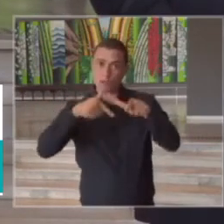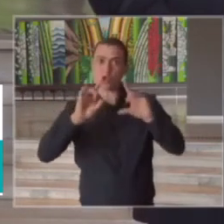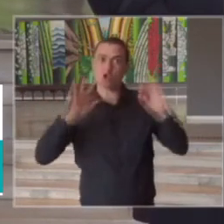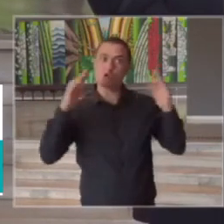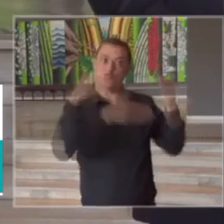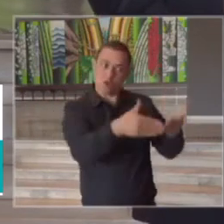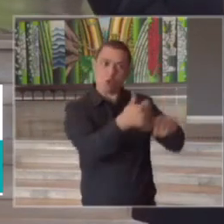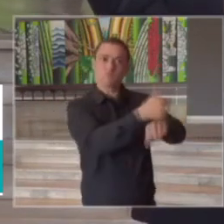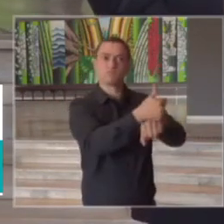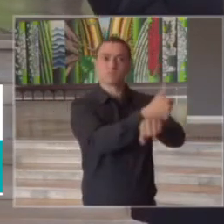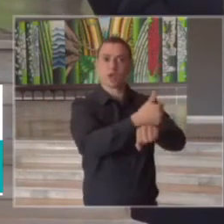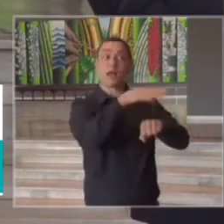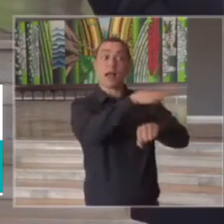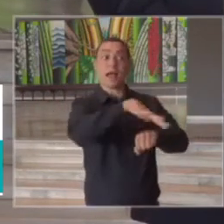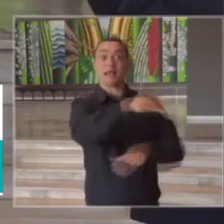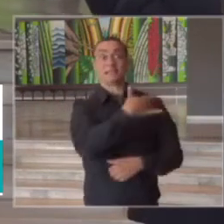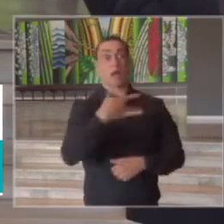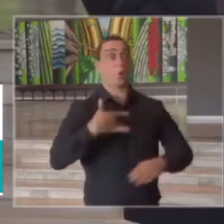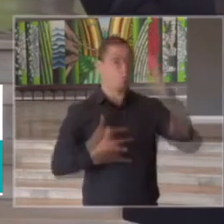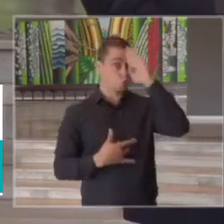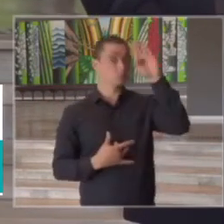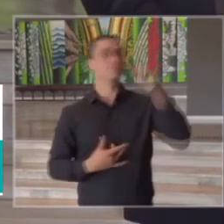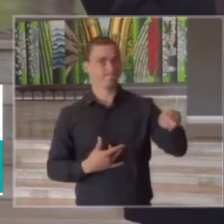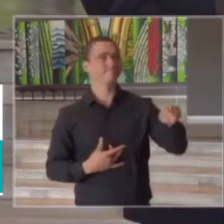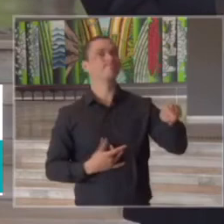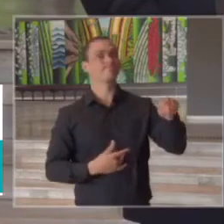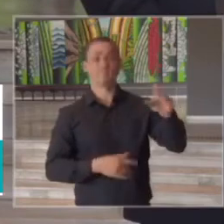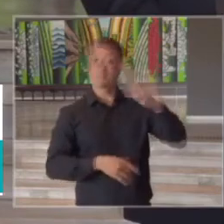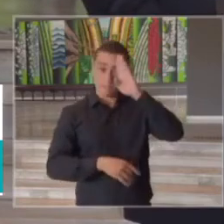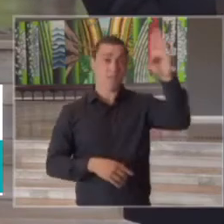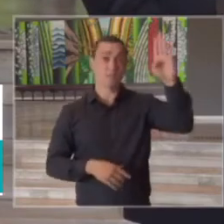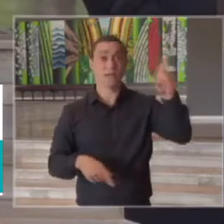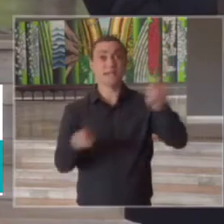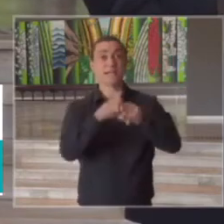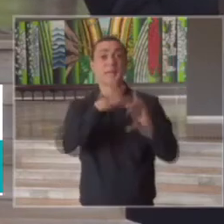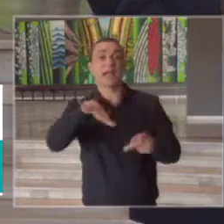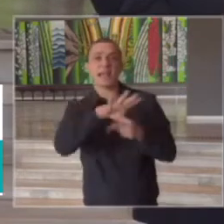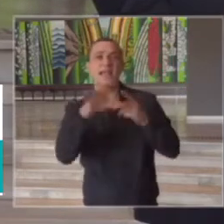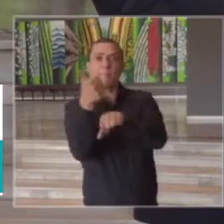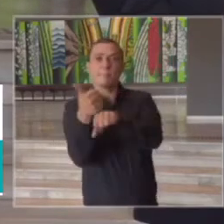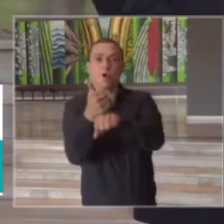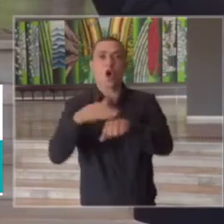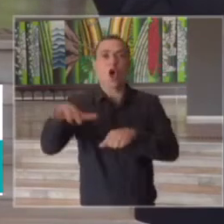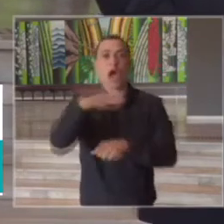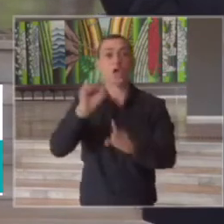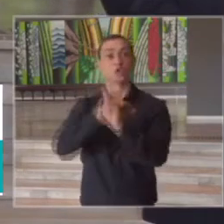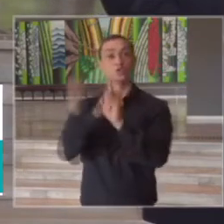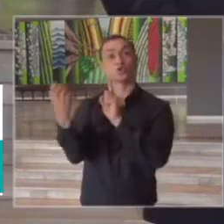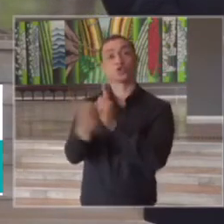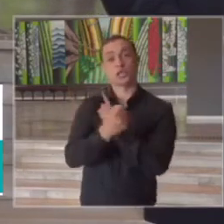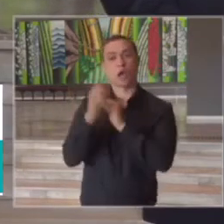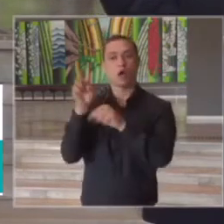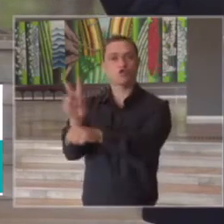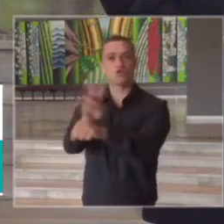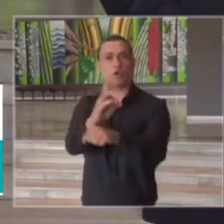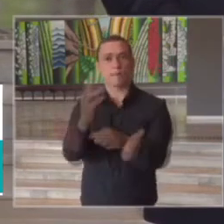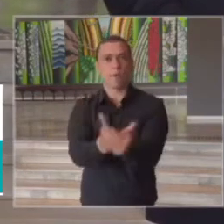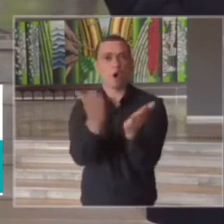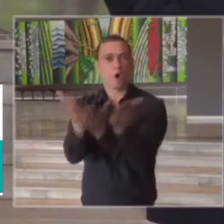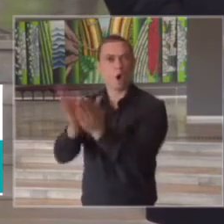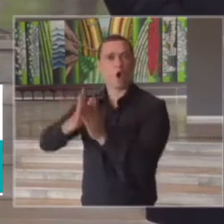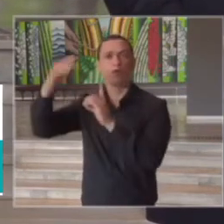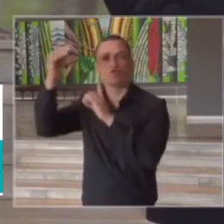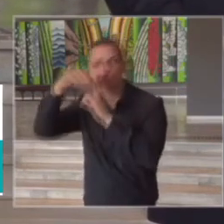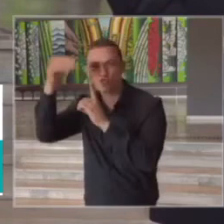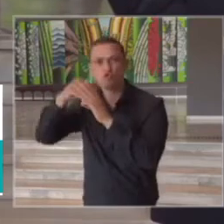no âmbito da saúde principalmente que é o balizador de tudo e técnicas também no âmbito social de proteção aos mais pobres aos mais